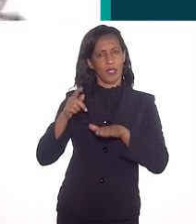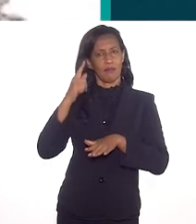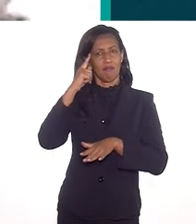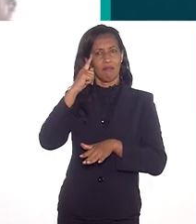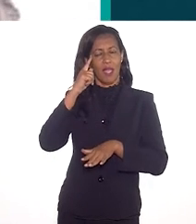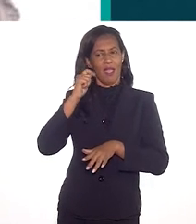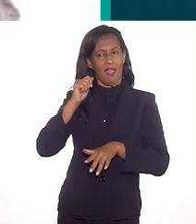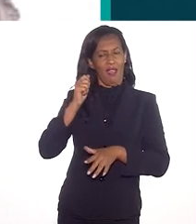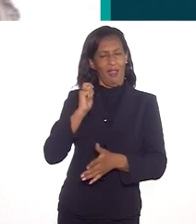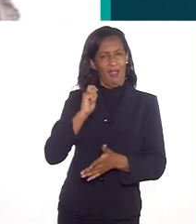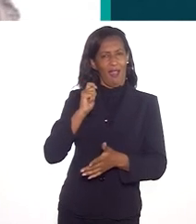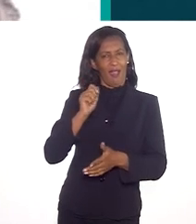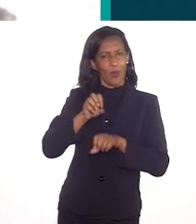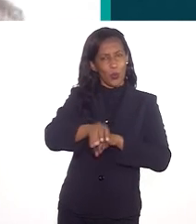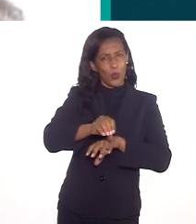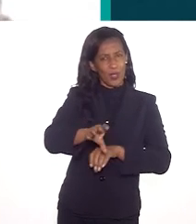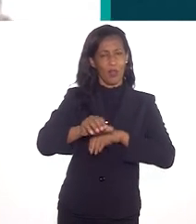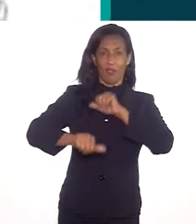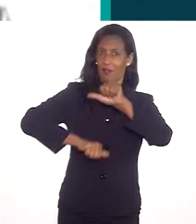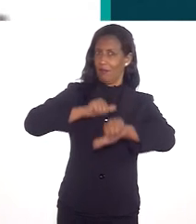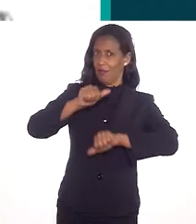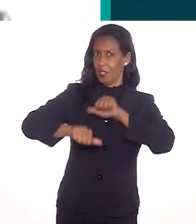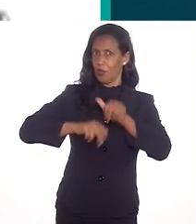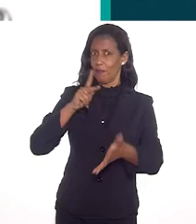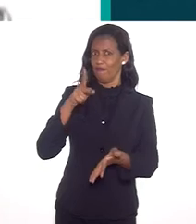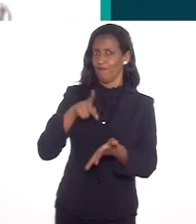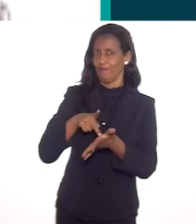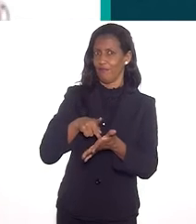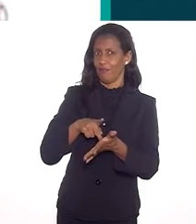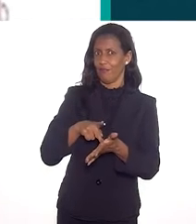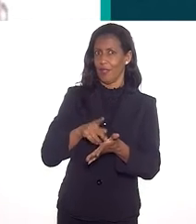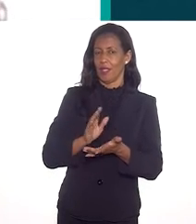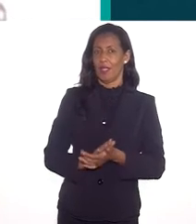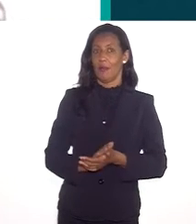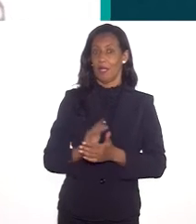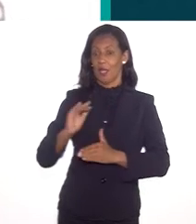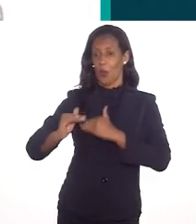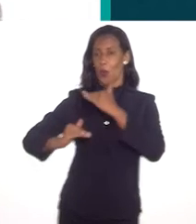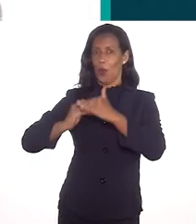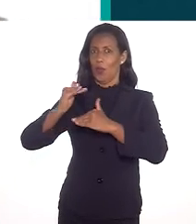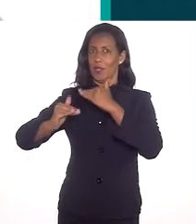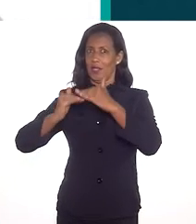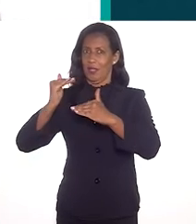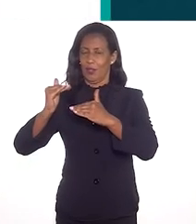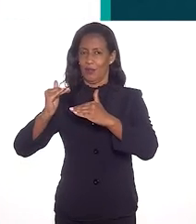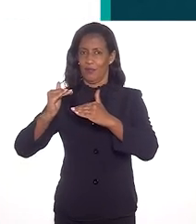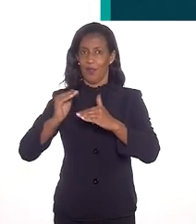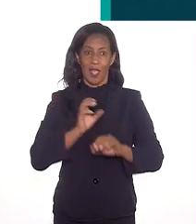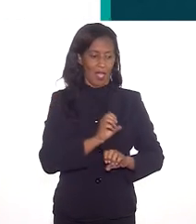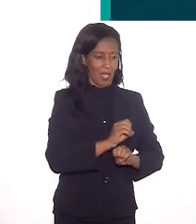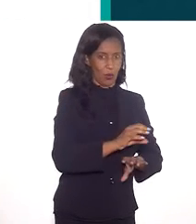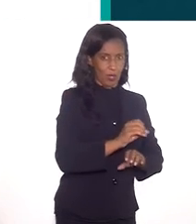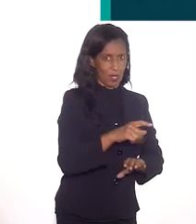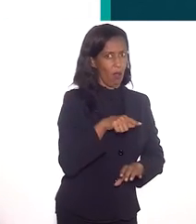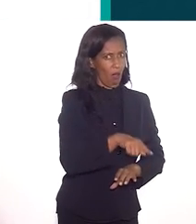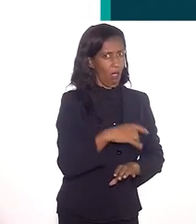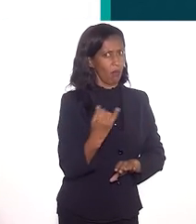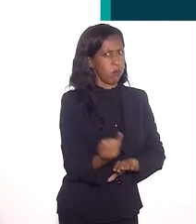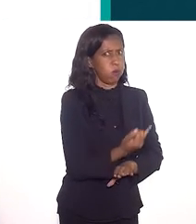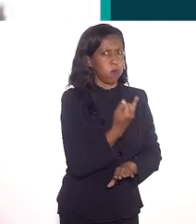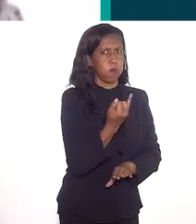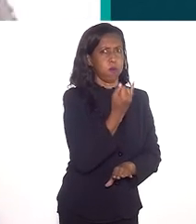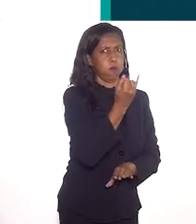aposta muito que a educação vai transformar de fato, quando na verdade existe todo um processo. A educação